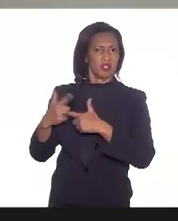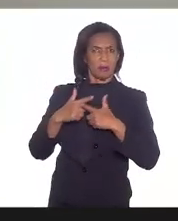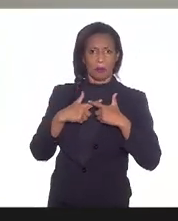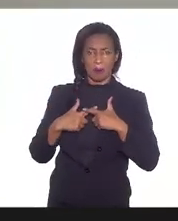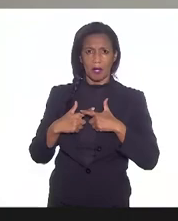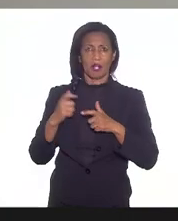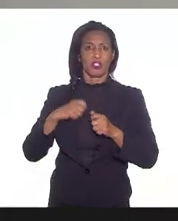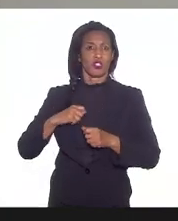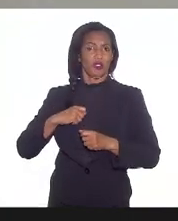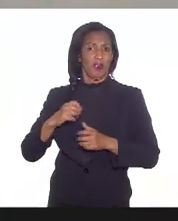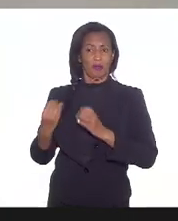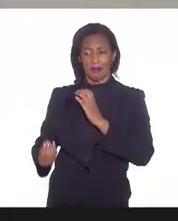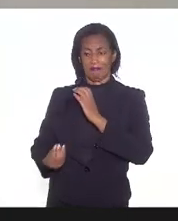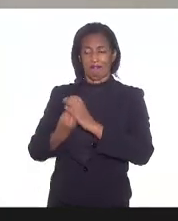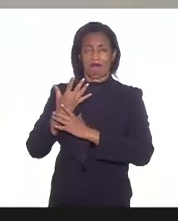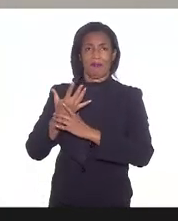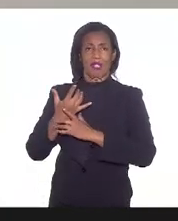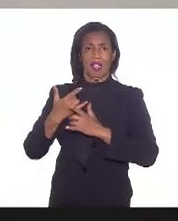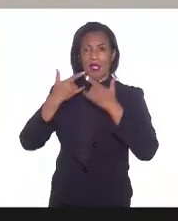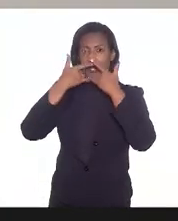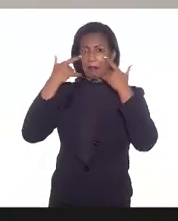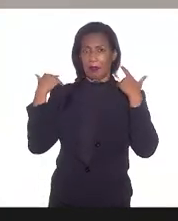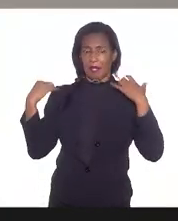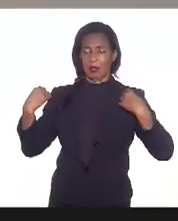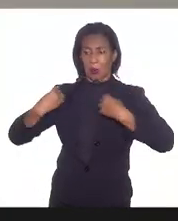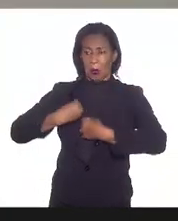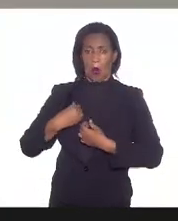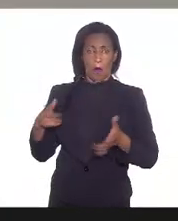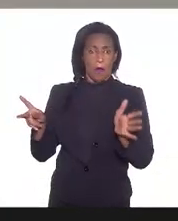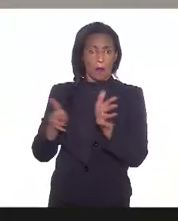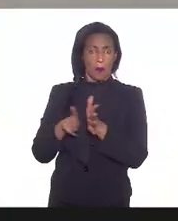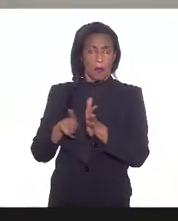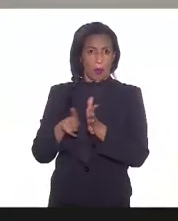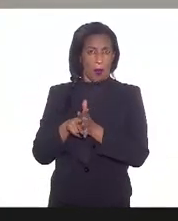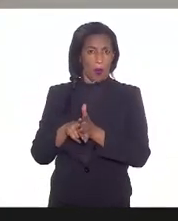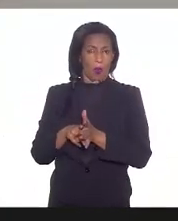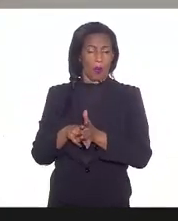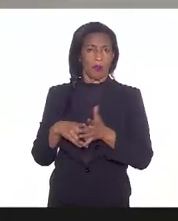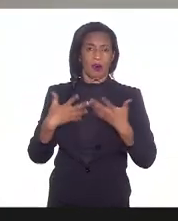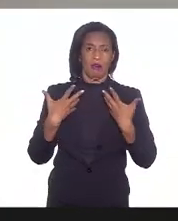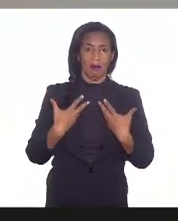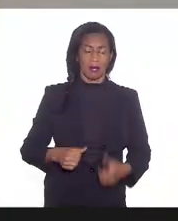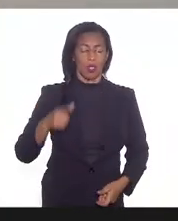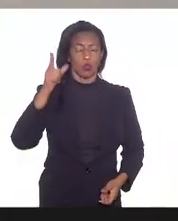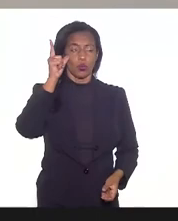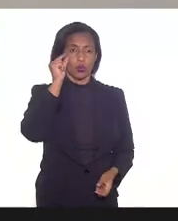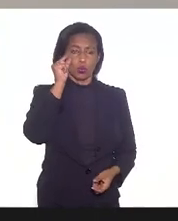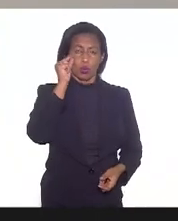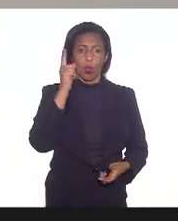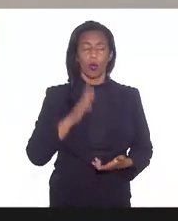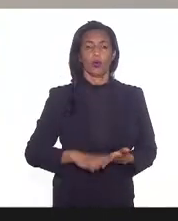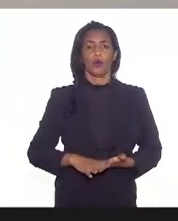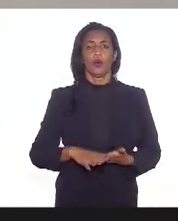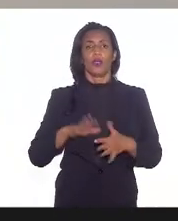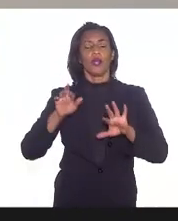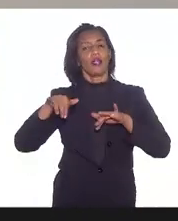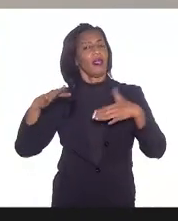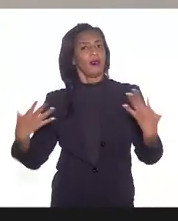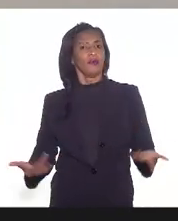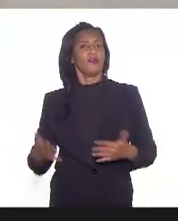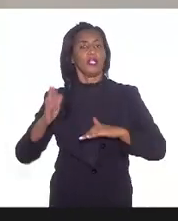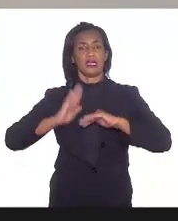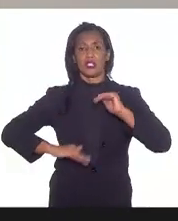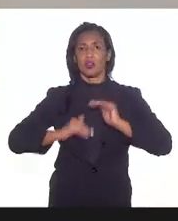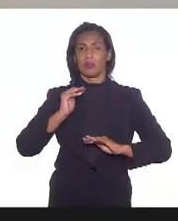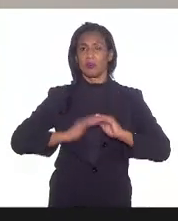equipamentos de proteção individual e outras alterações estresse alteração no sono enfim que esses profissionais foram